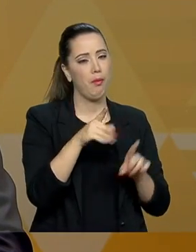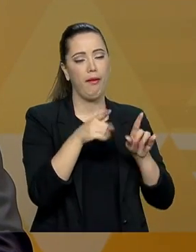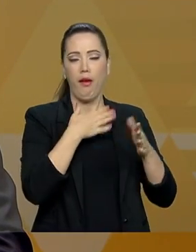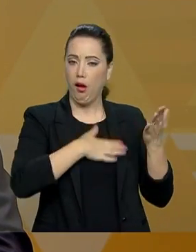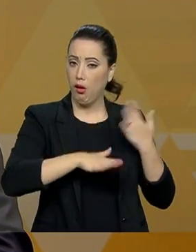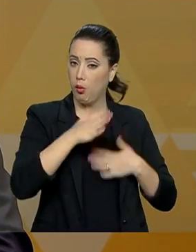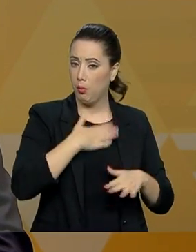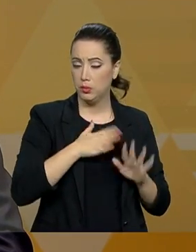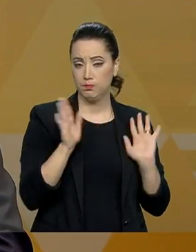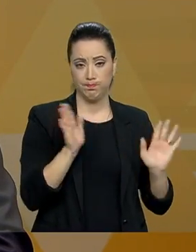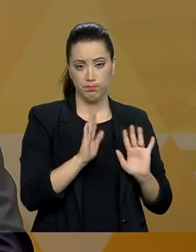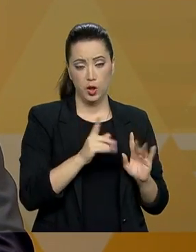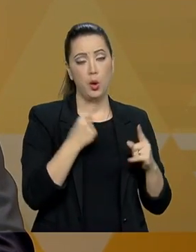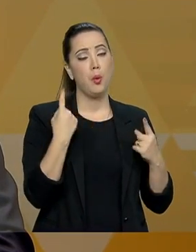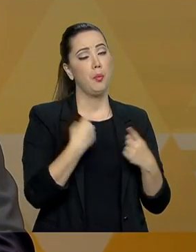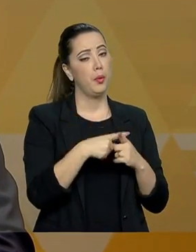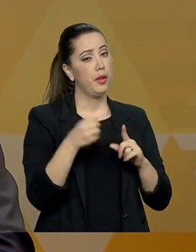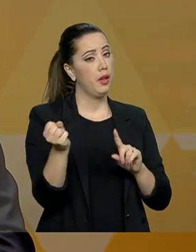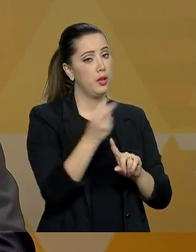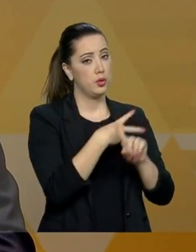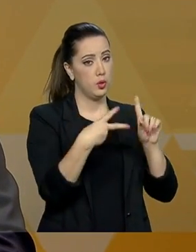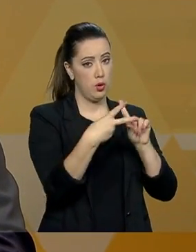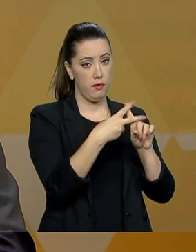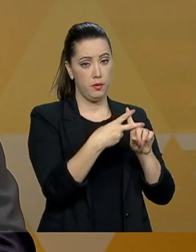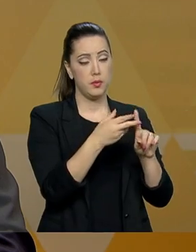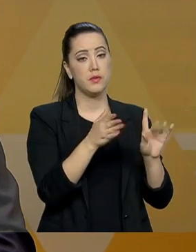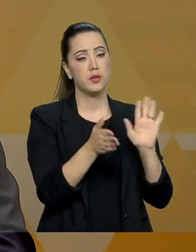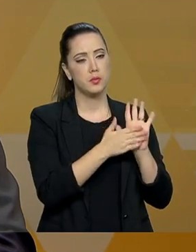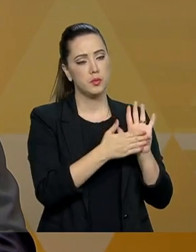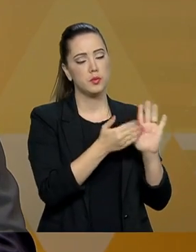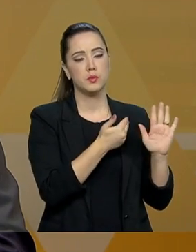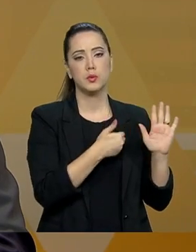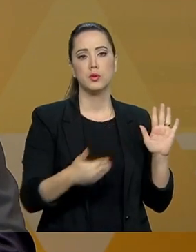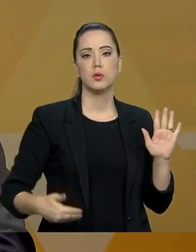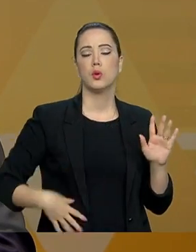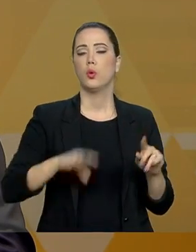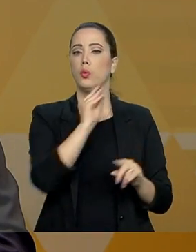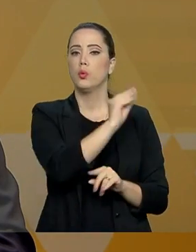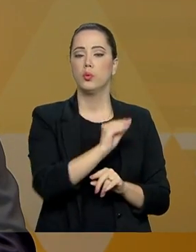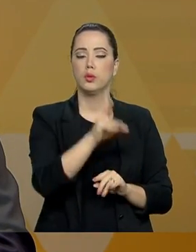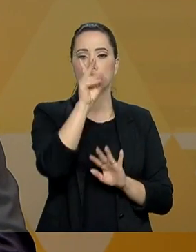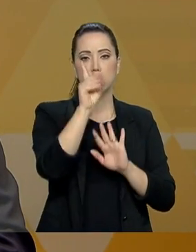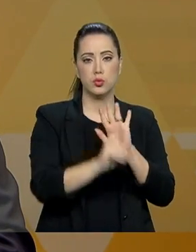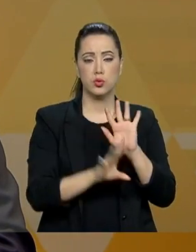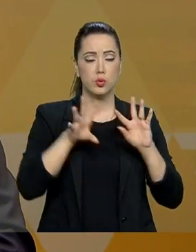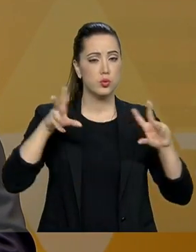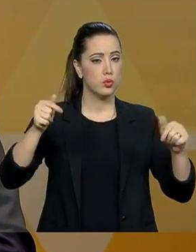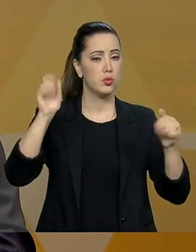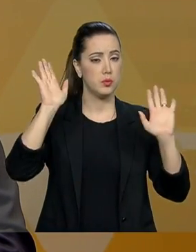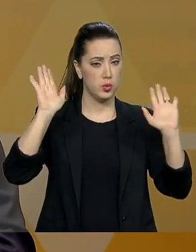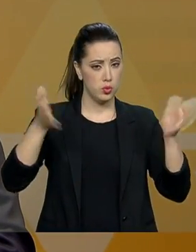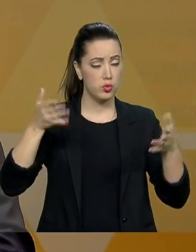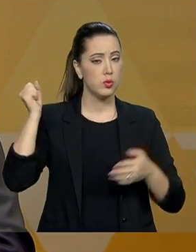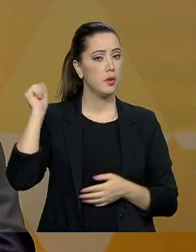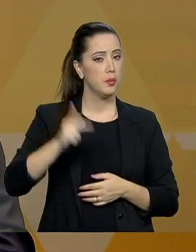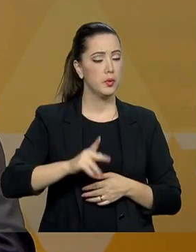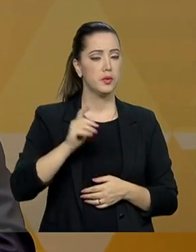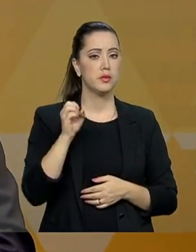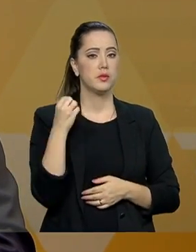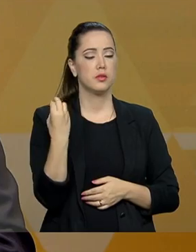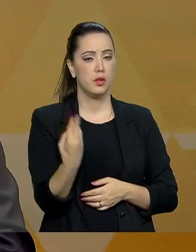nova Previdência que está sendo proposta pelo governo preserva os direitos adquiridos e todos aqueles que estão aposentados ou são